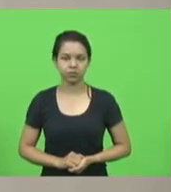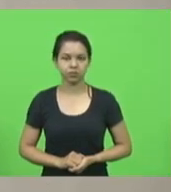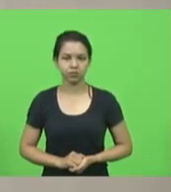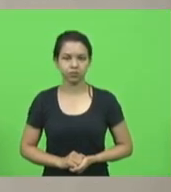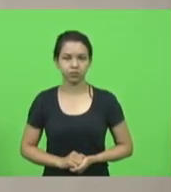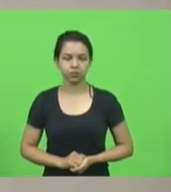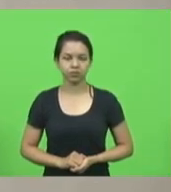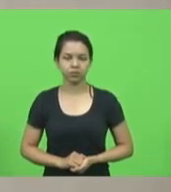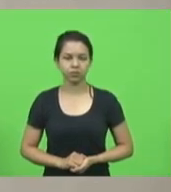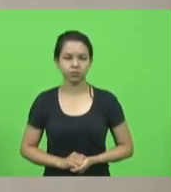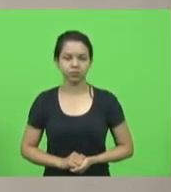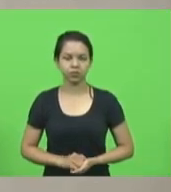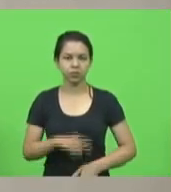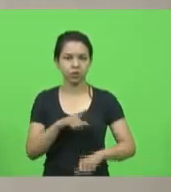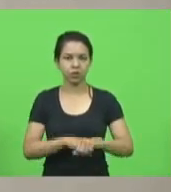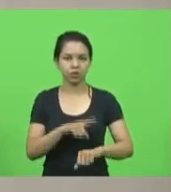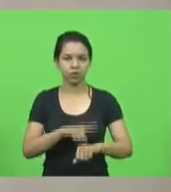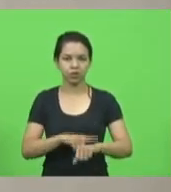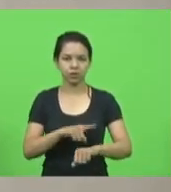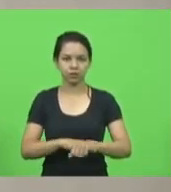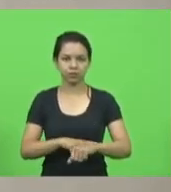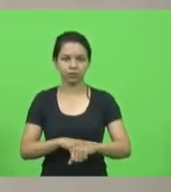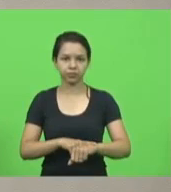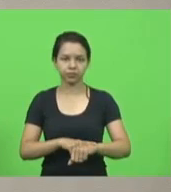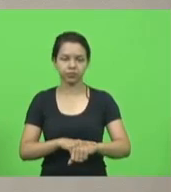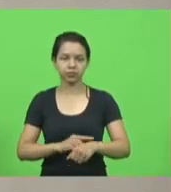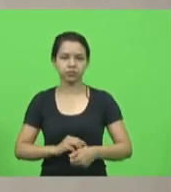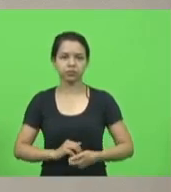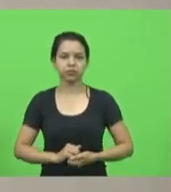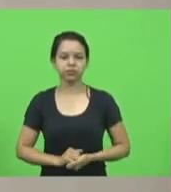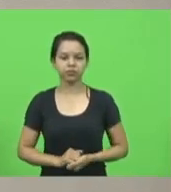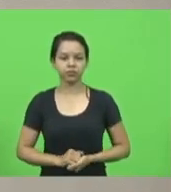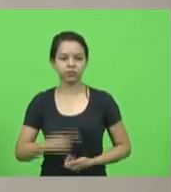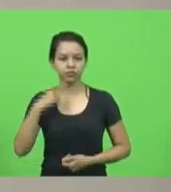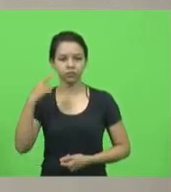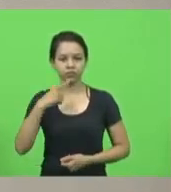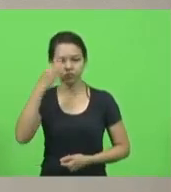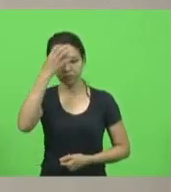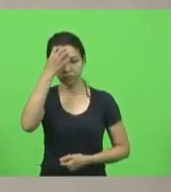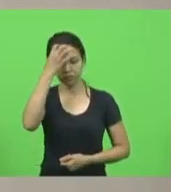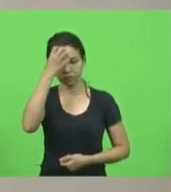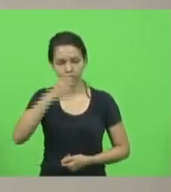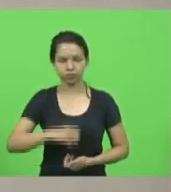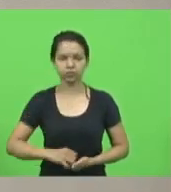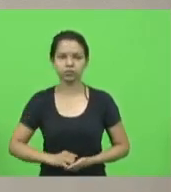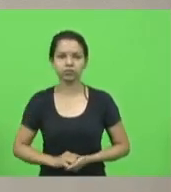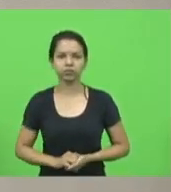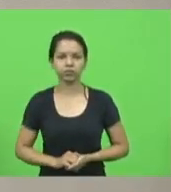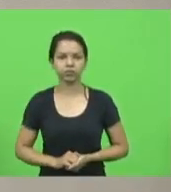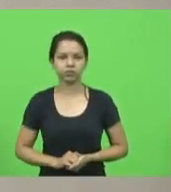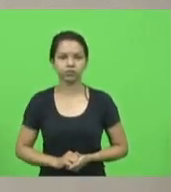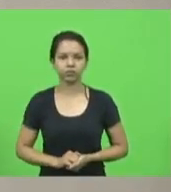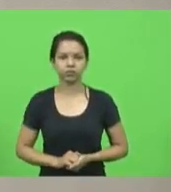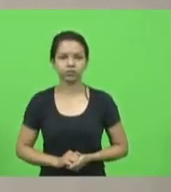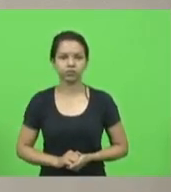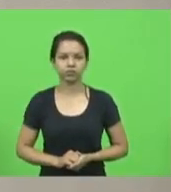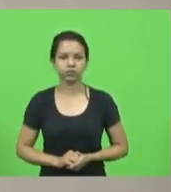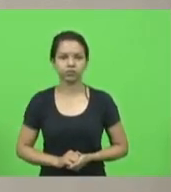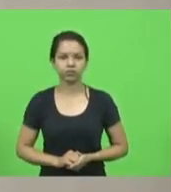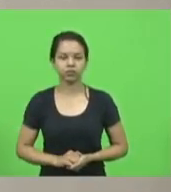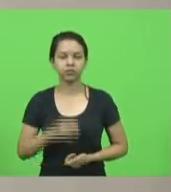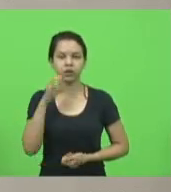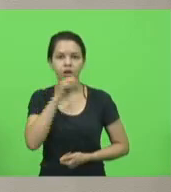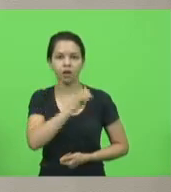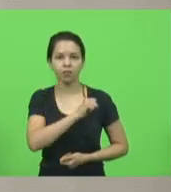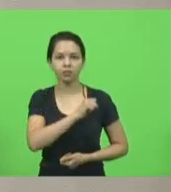Próximo horário pertence... Deputado Ismael dos Santos, V. Exª vai fazer uso do horário. Rapidamente, Sr.